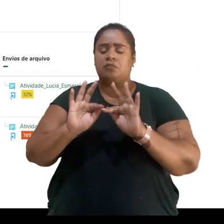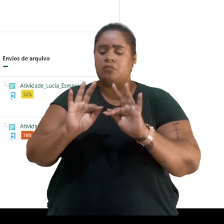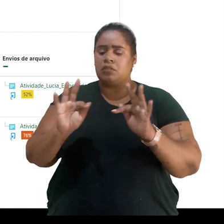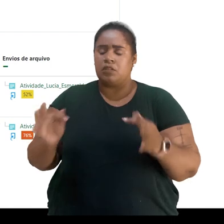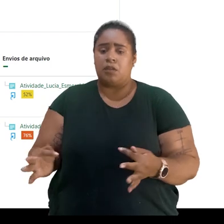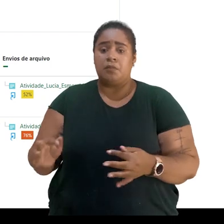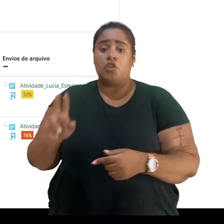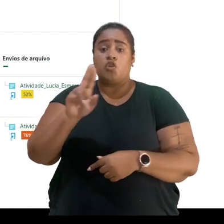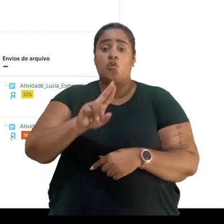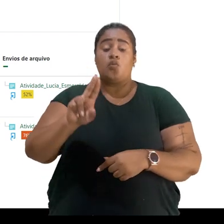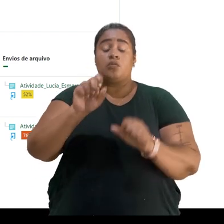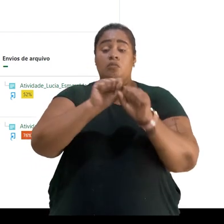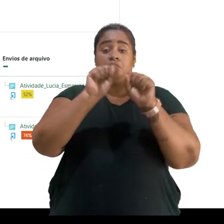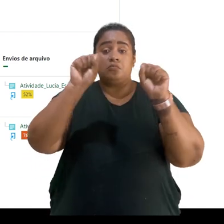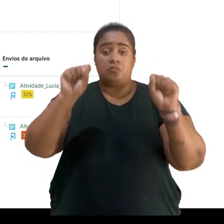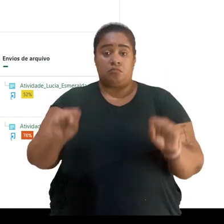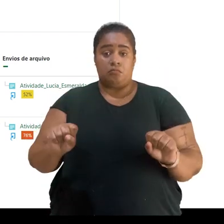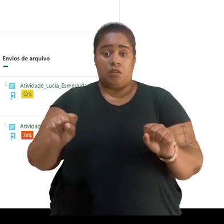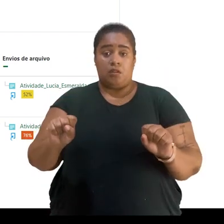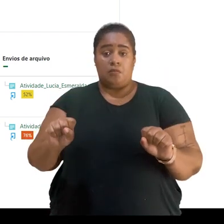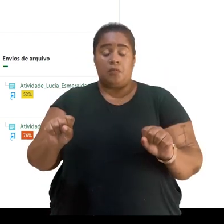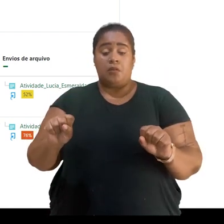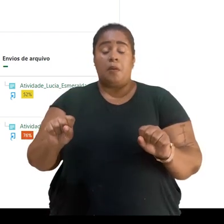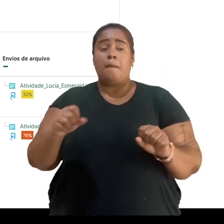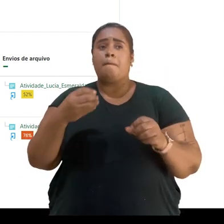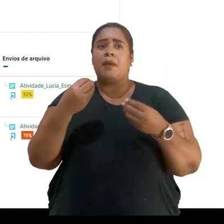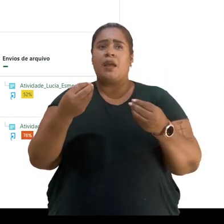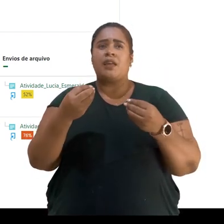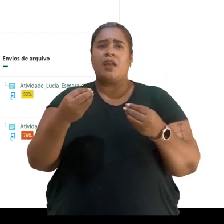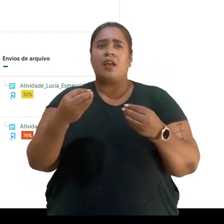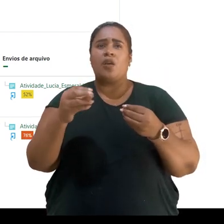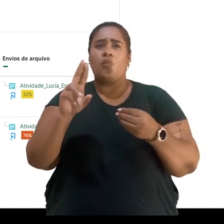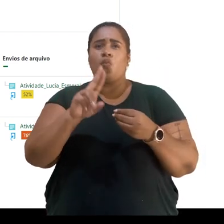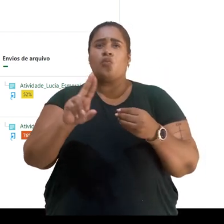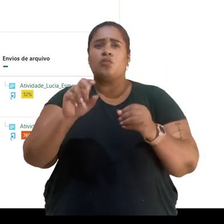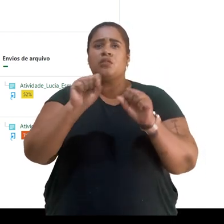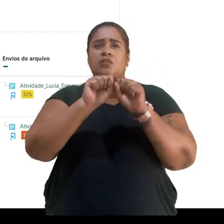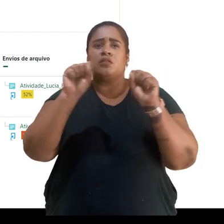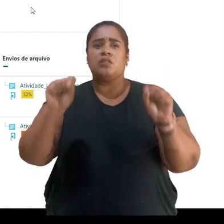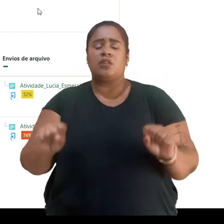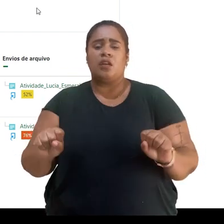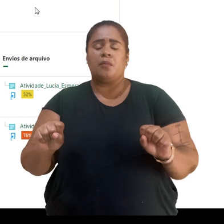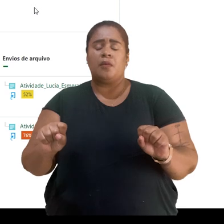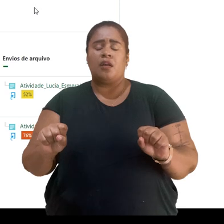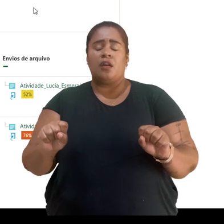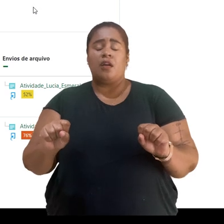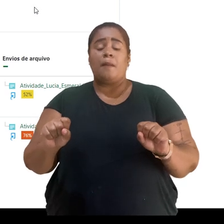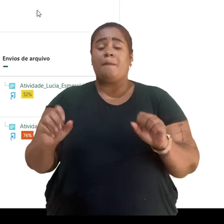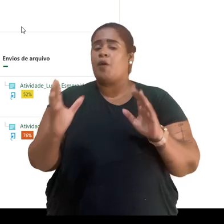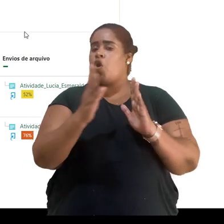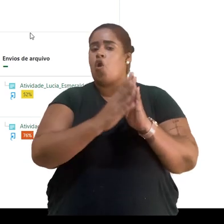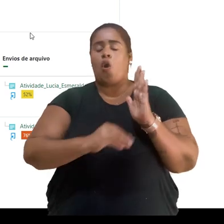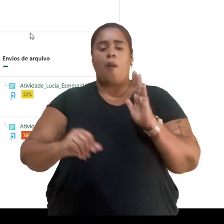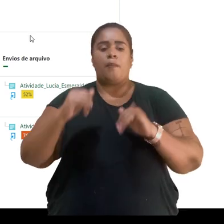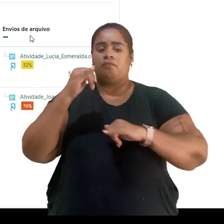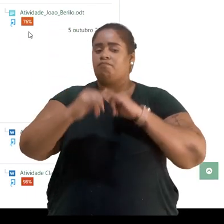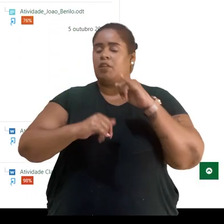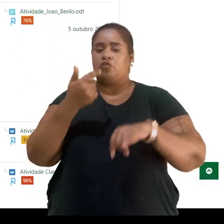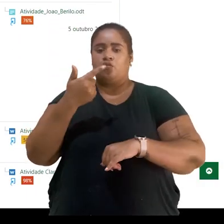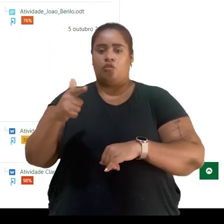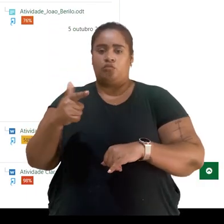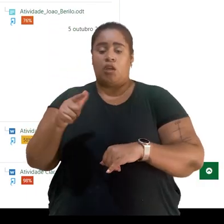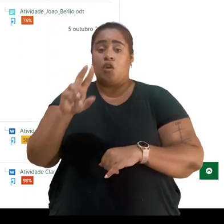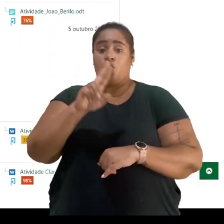e na qual o Turnitin, que é um plugin antiplágio utilizado pelo IFES, ele está